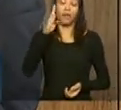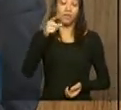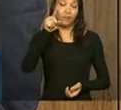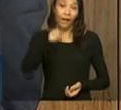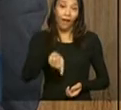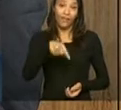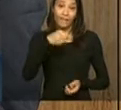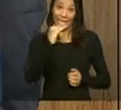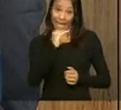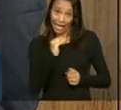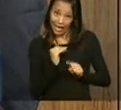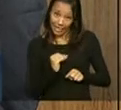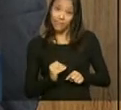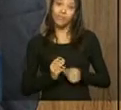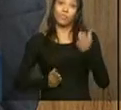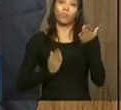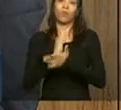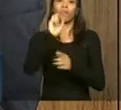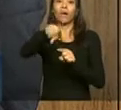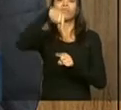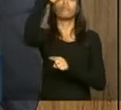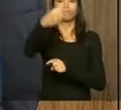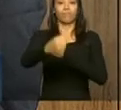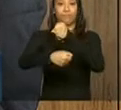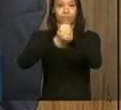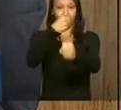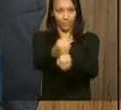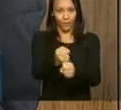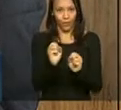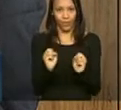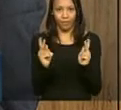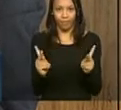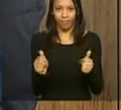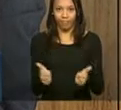aprovados no ano que vem. Ok?